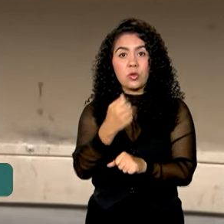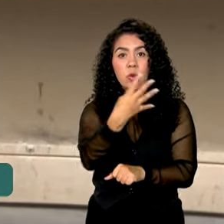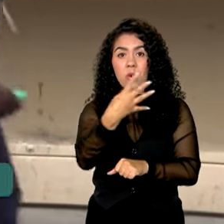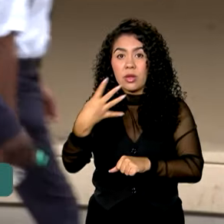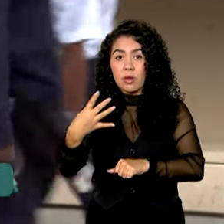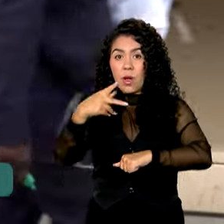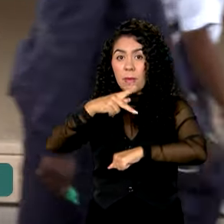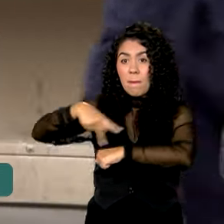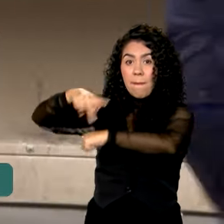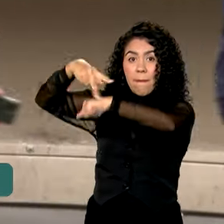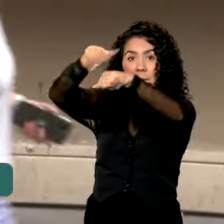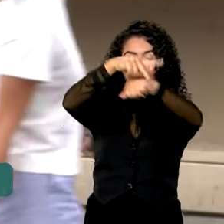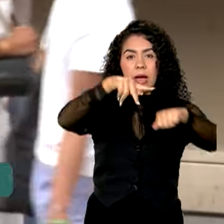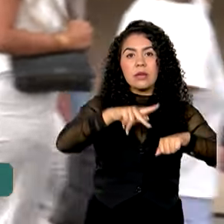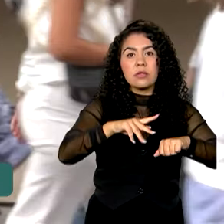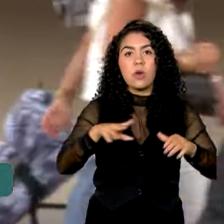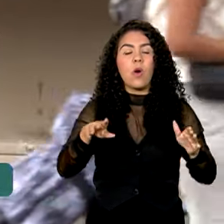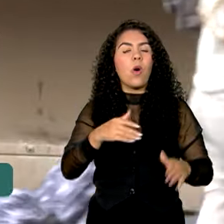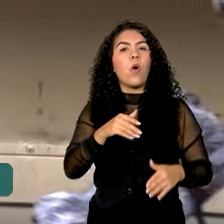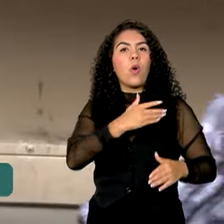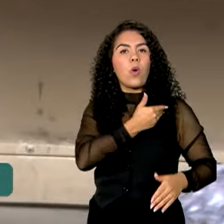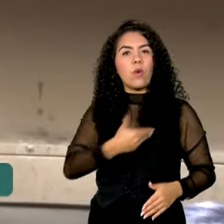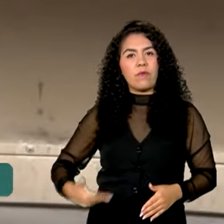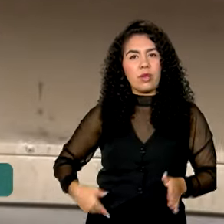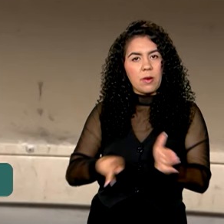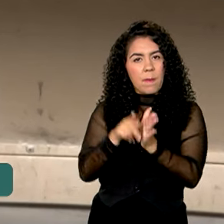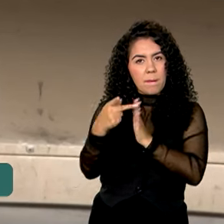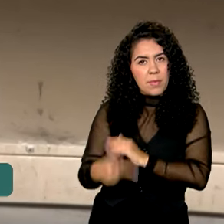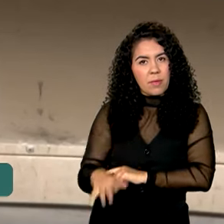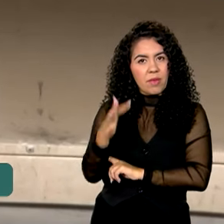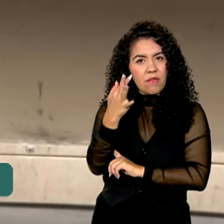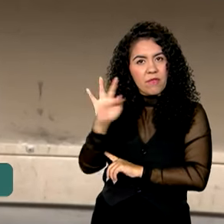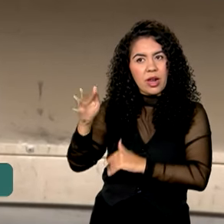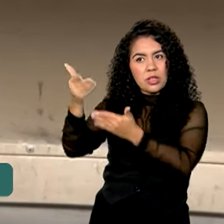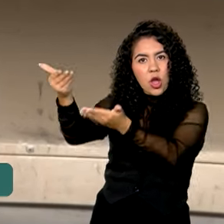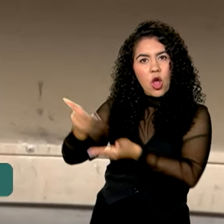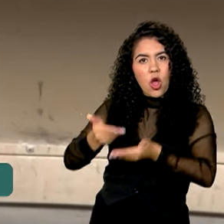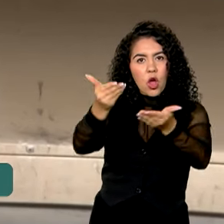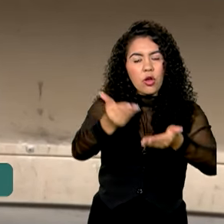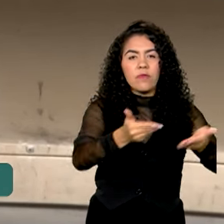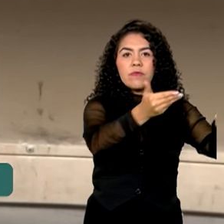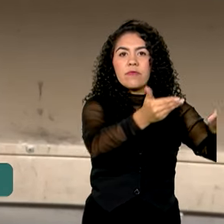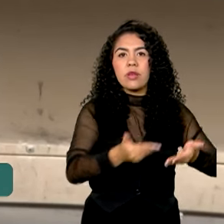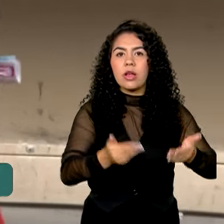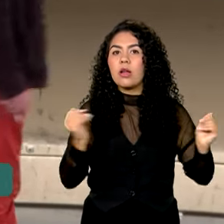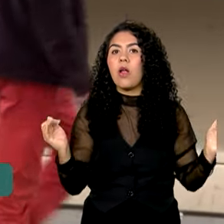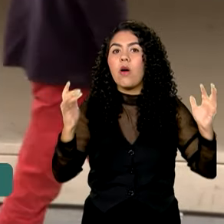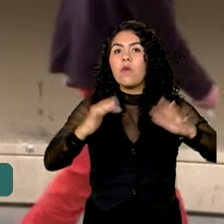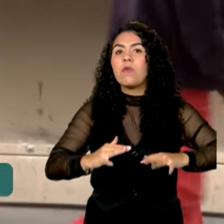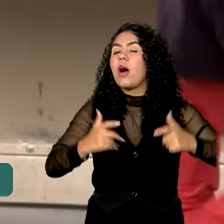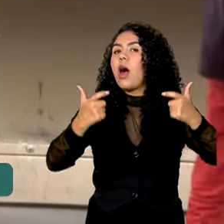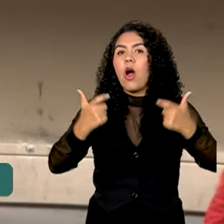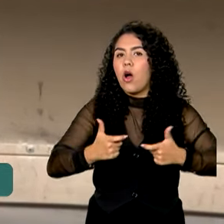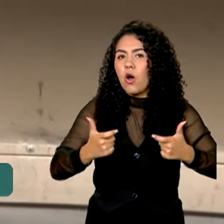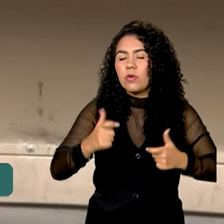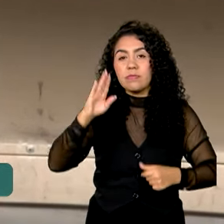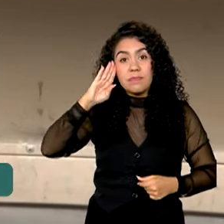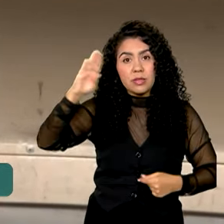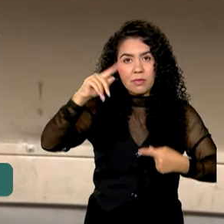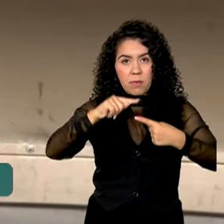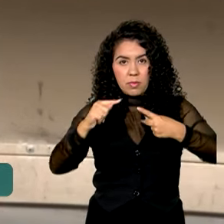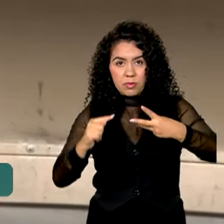O convite foi feito pelo governo da França e a atuação dos agentes do Brasil se concentra em três frentes principais.